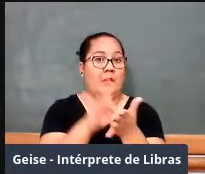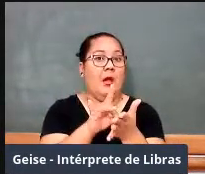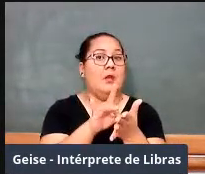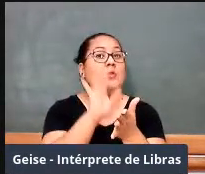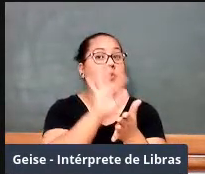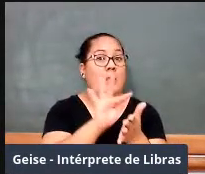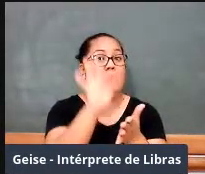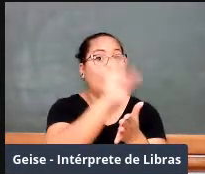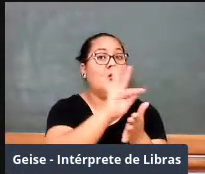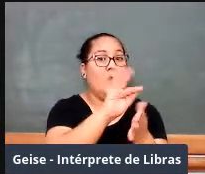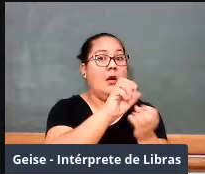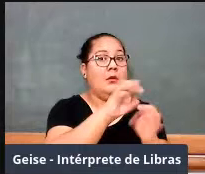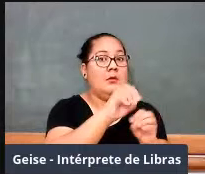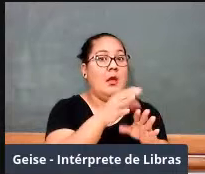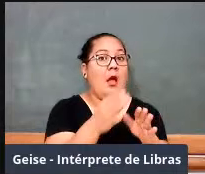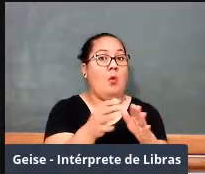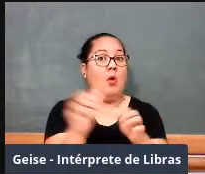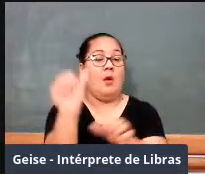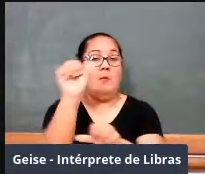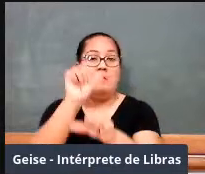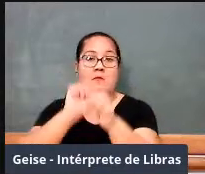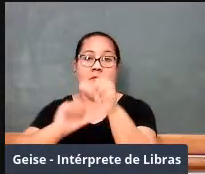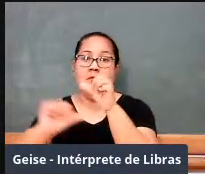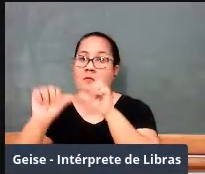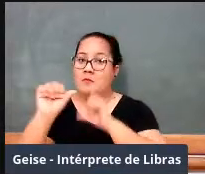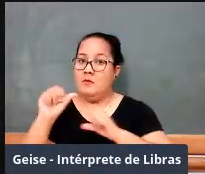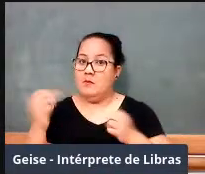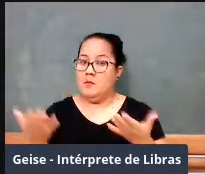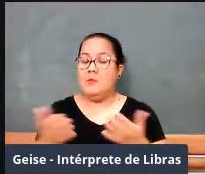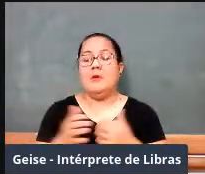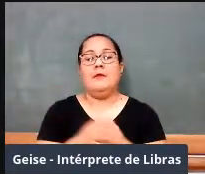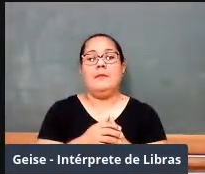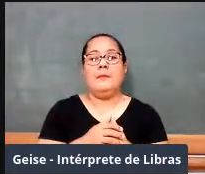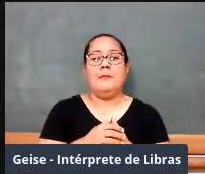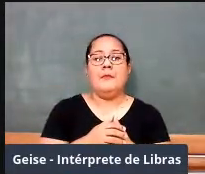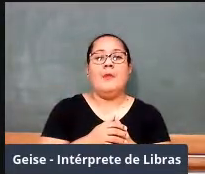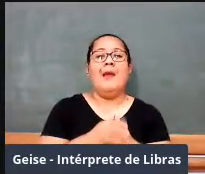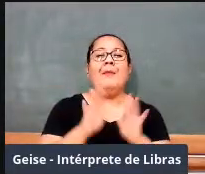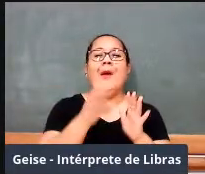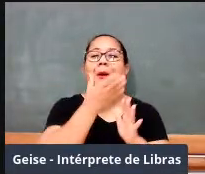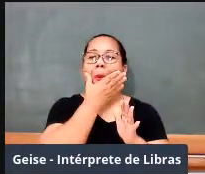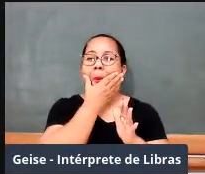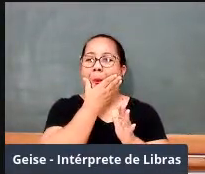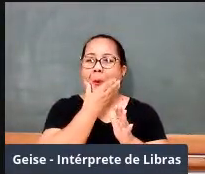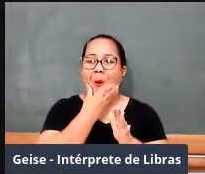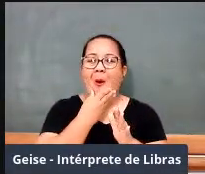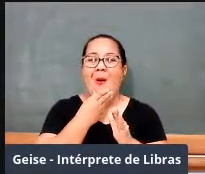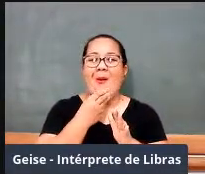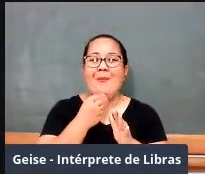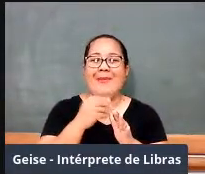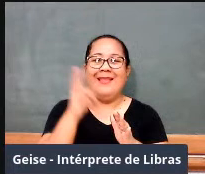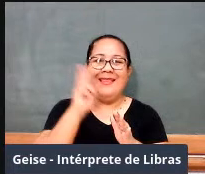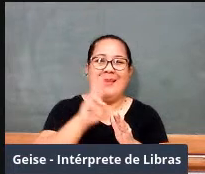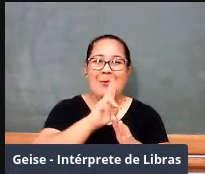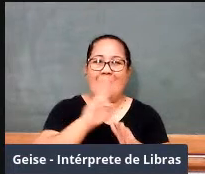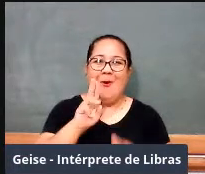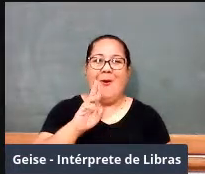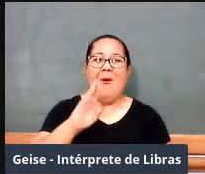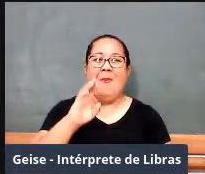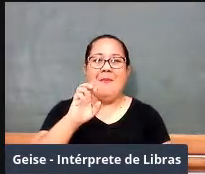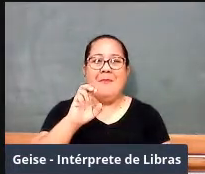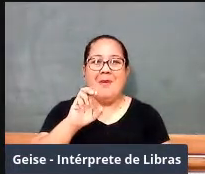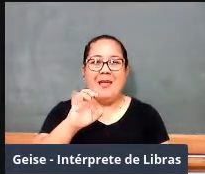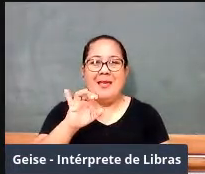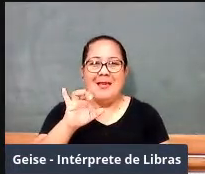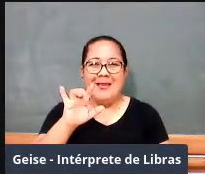aritmética com a álgebra, com a geometria, né? O Roxo sabia, estava por dentro de todas essas ideias. Ele